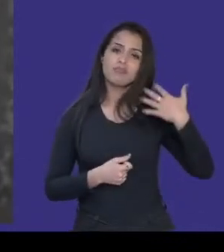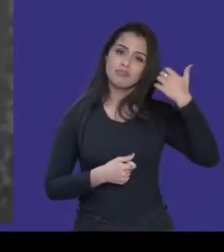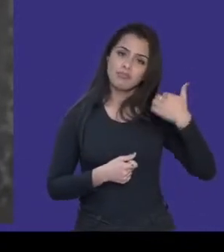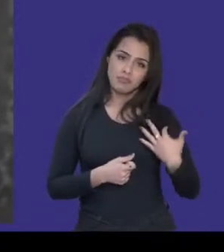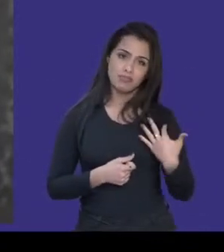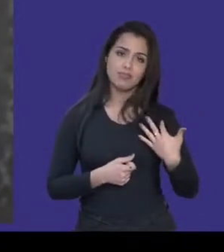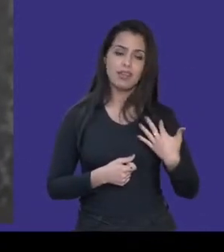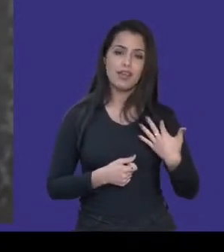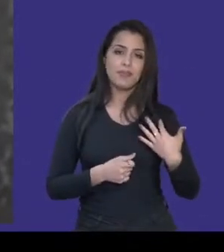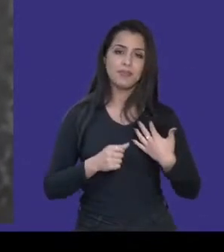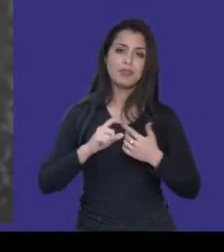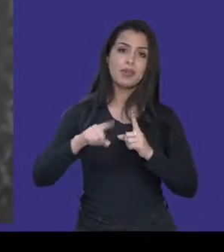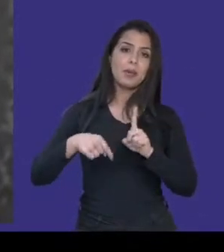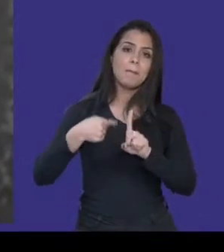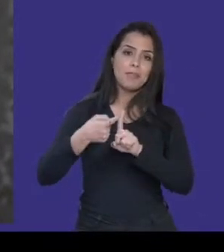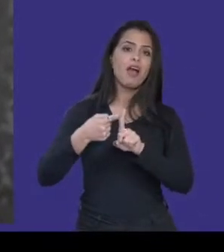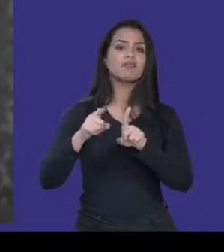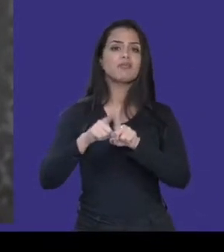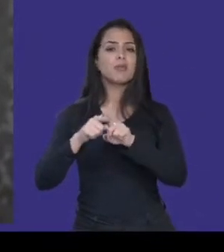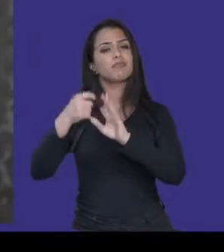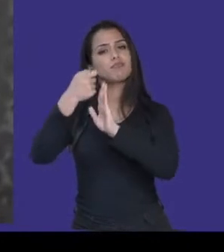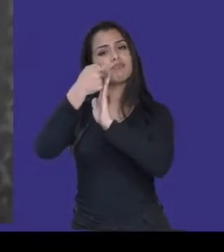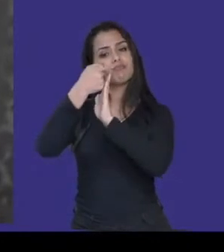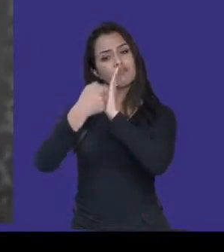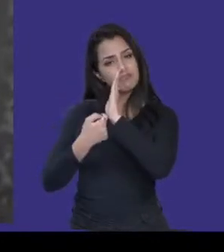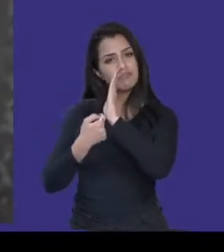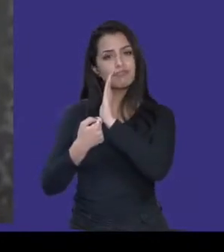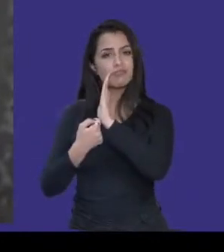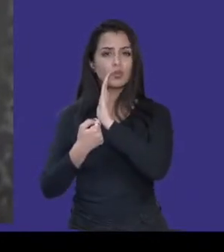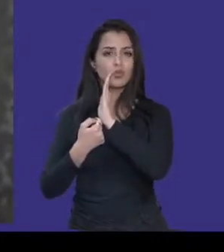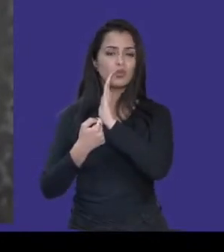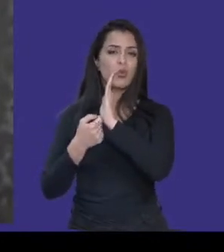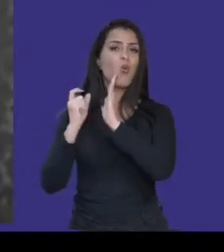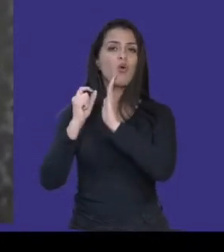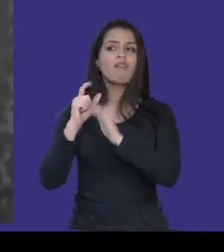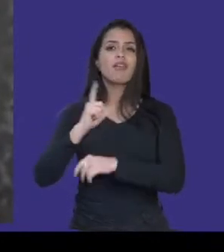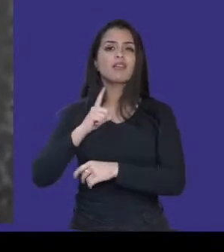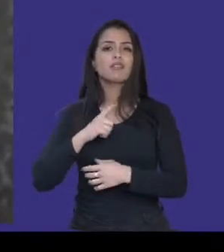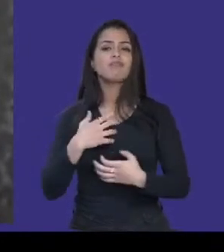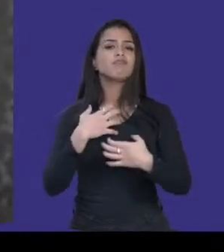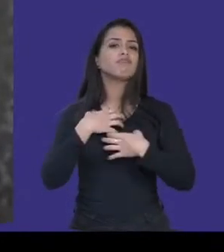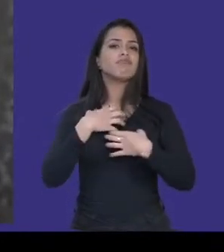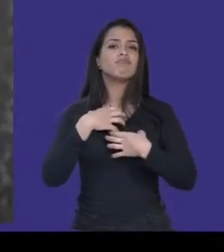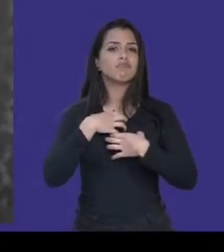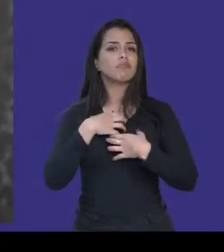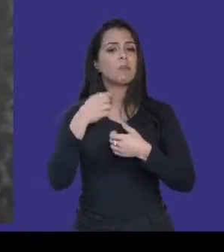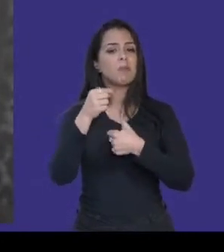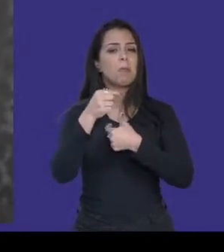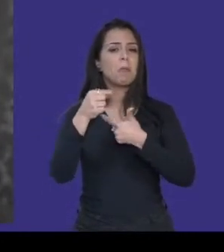acesso ao, justamente, o roteiro, o script, ao texto, às sensações, às trilhas que